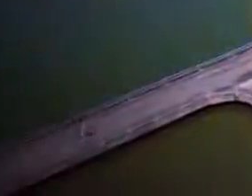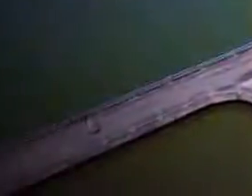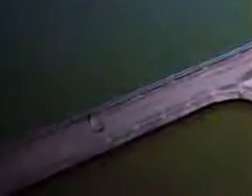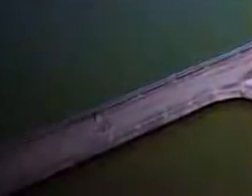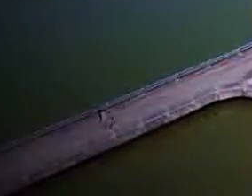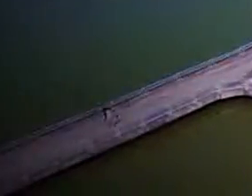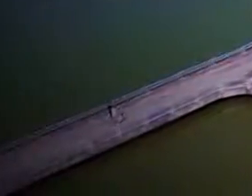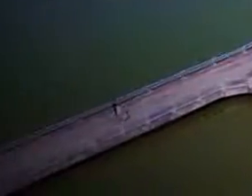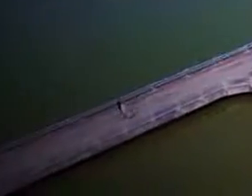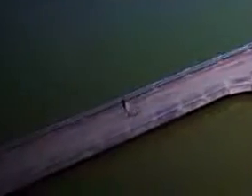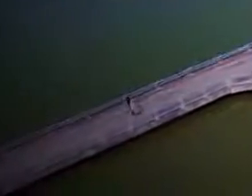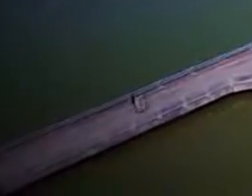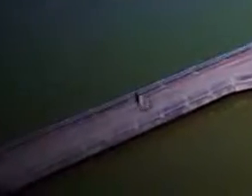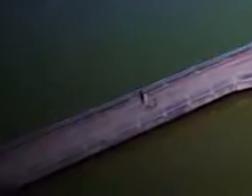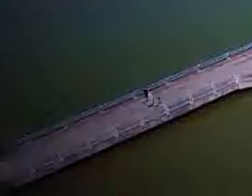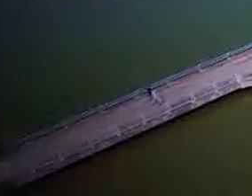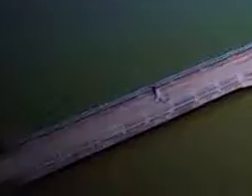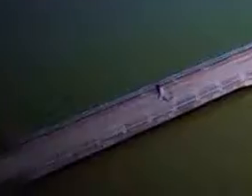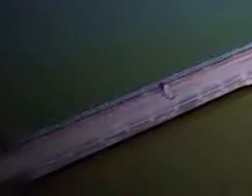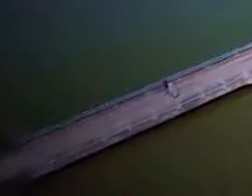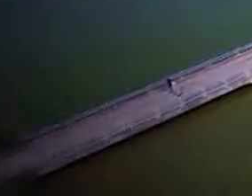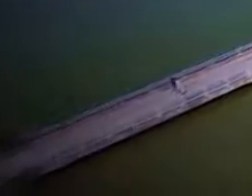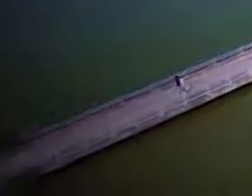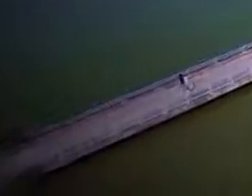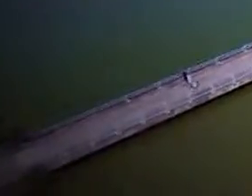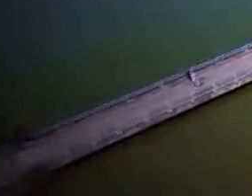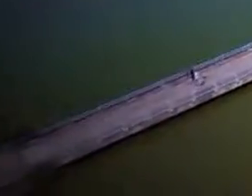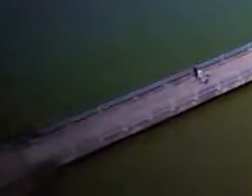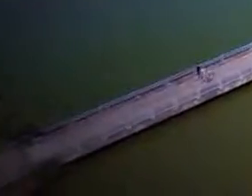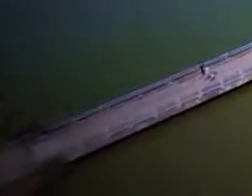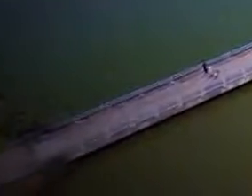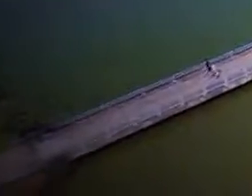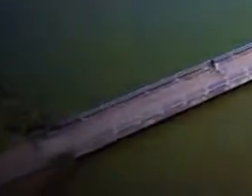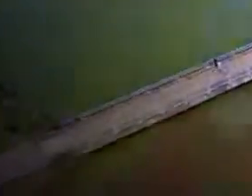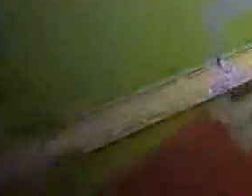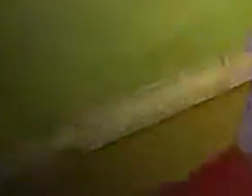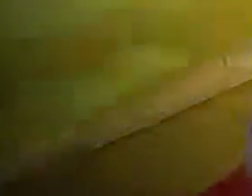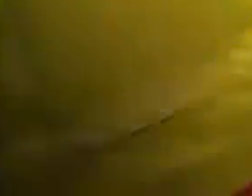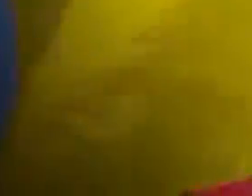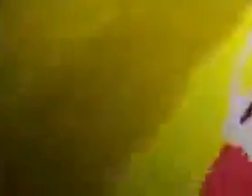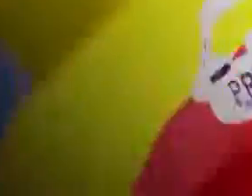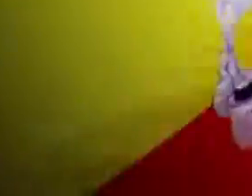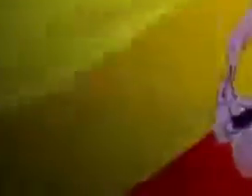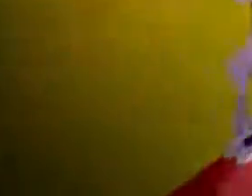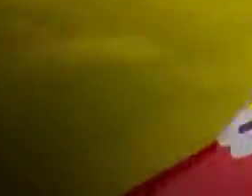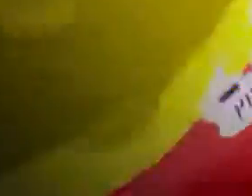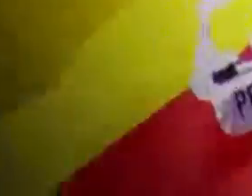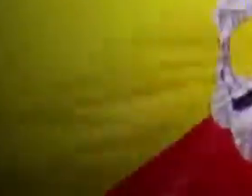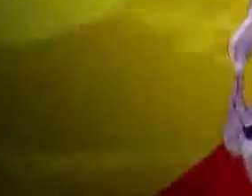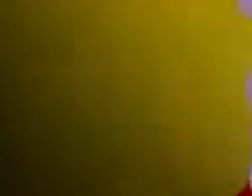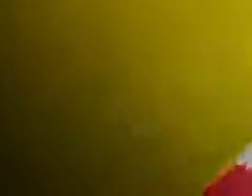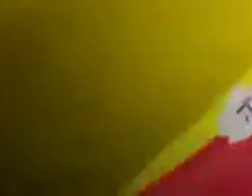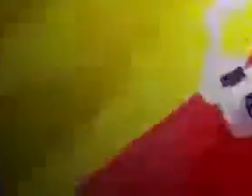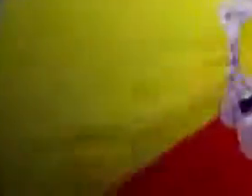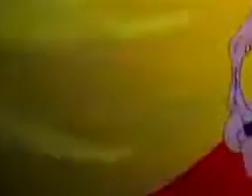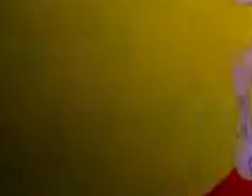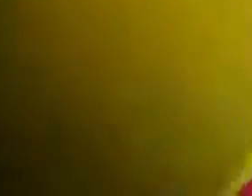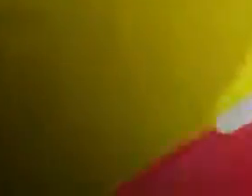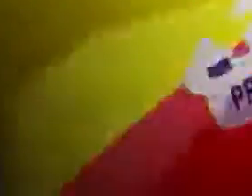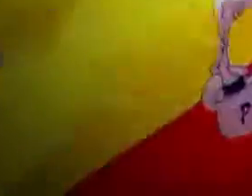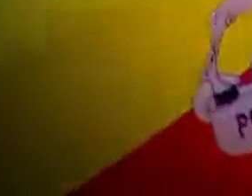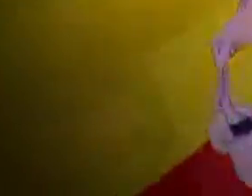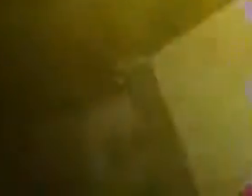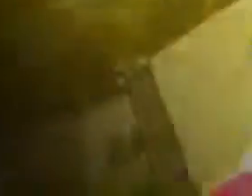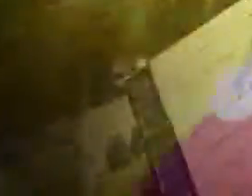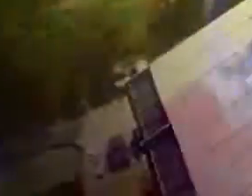entre outras mudas do Brasil ó pátria amada os filhos desce só mais pão gentil até